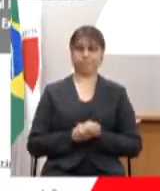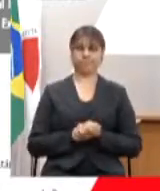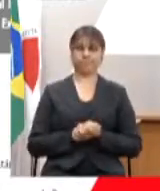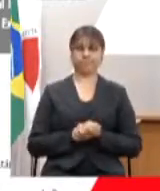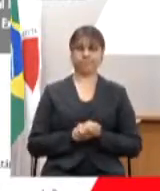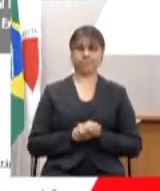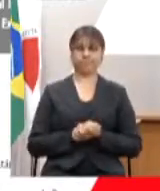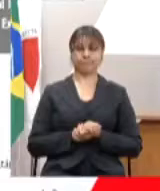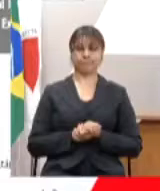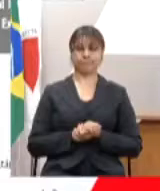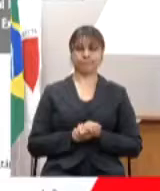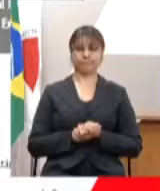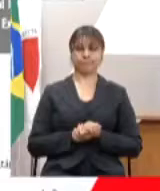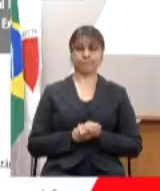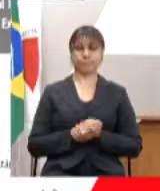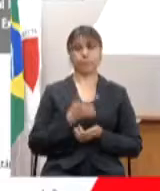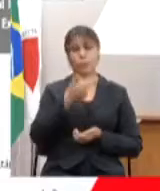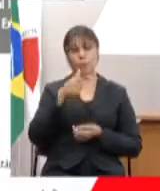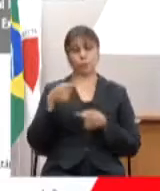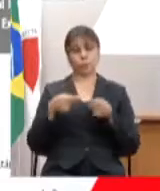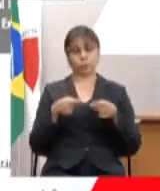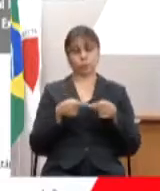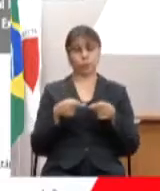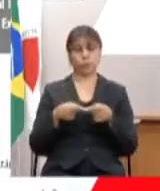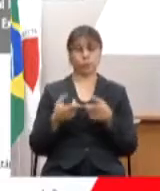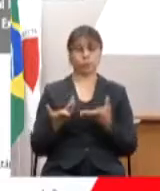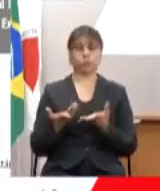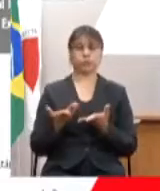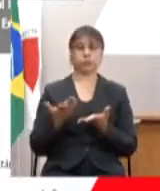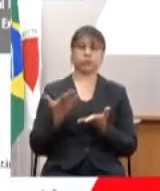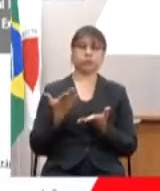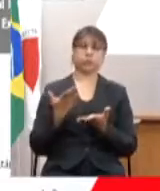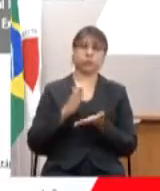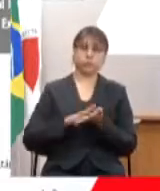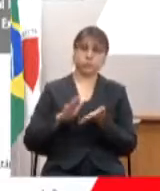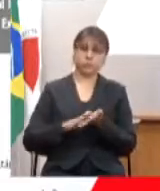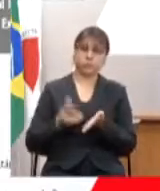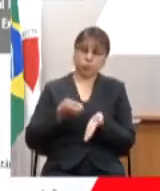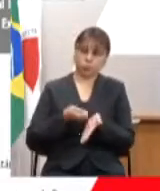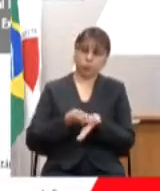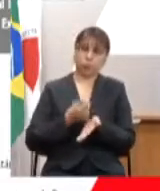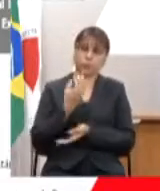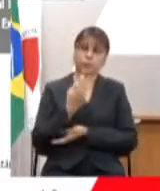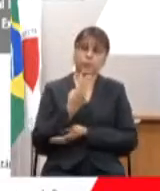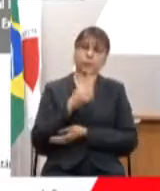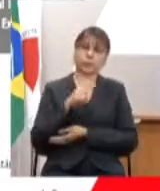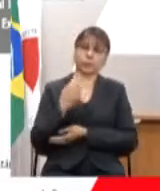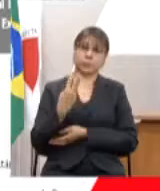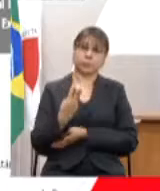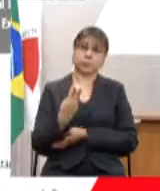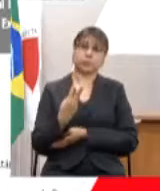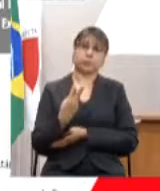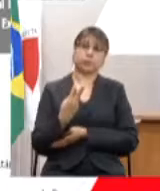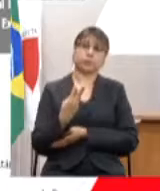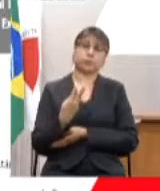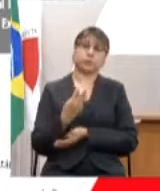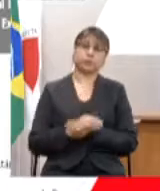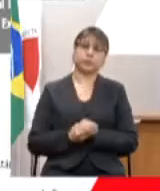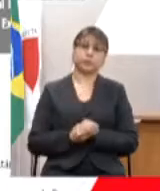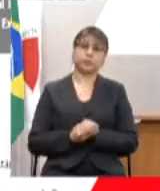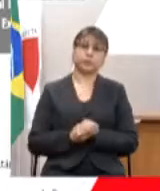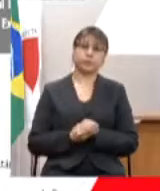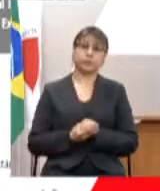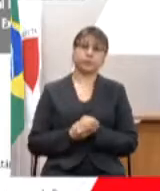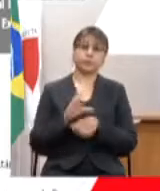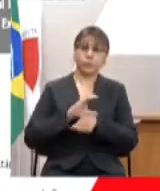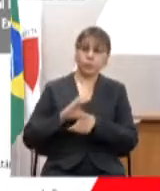de mais despesas obrigatórias, 3,3%. Custeio e capital constitucionais,